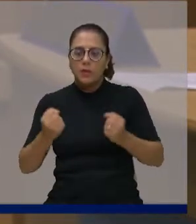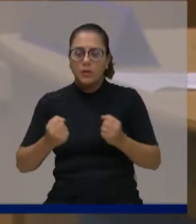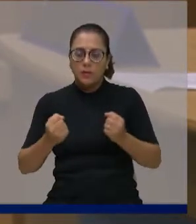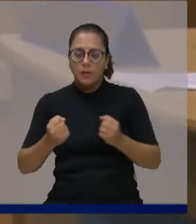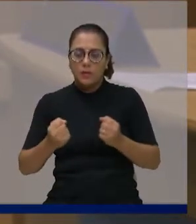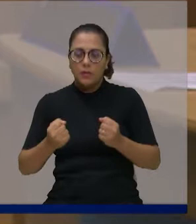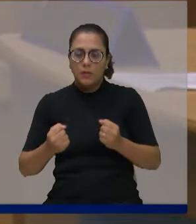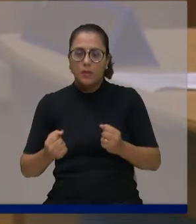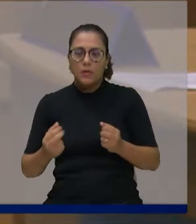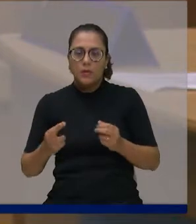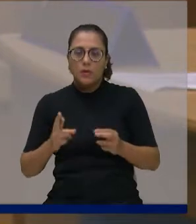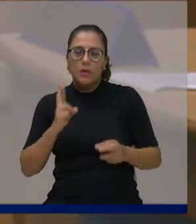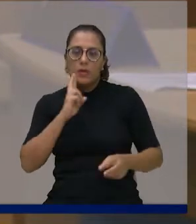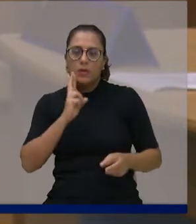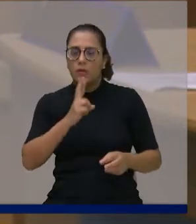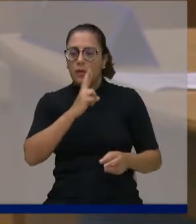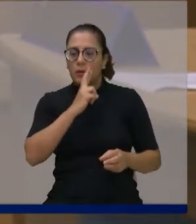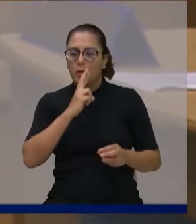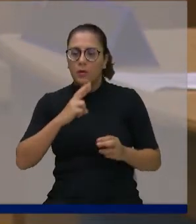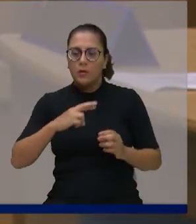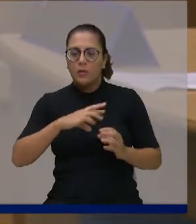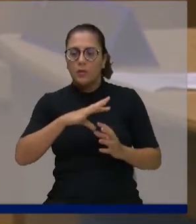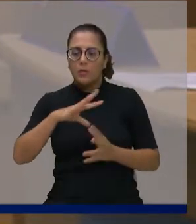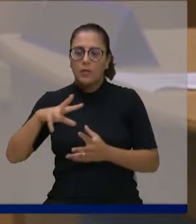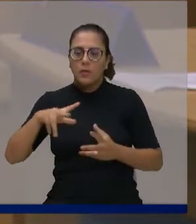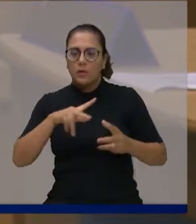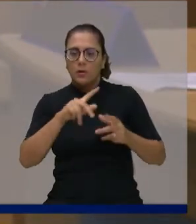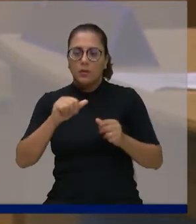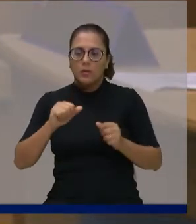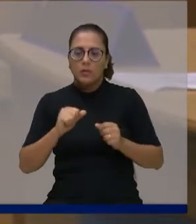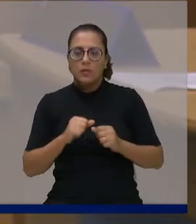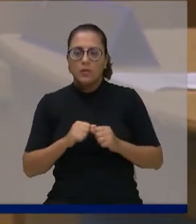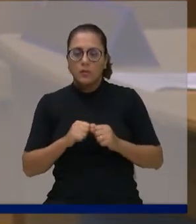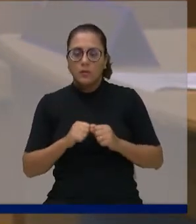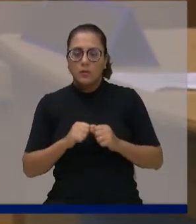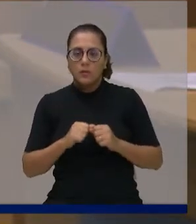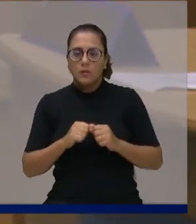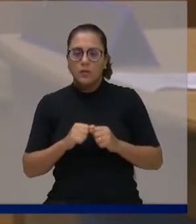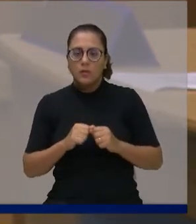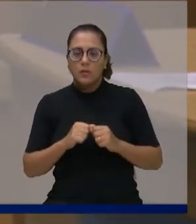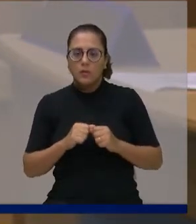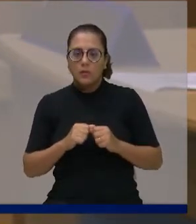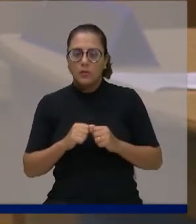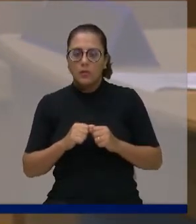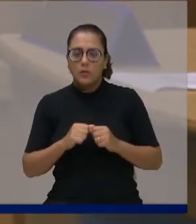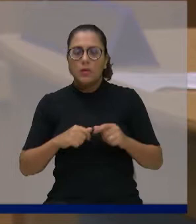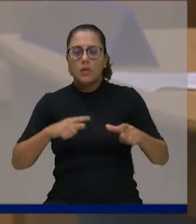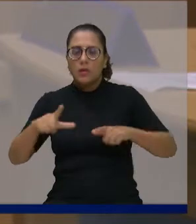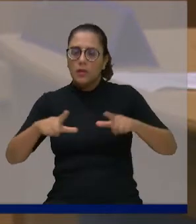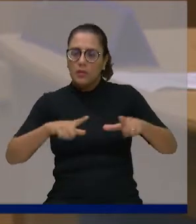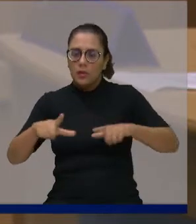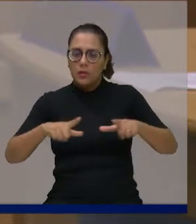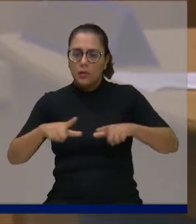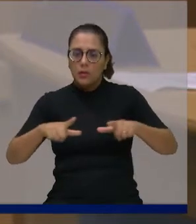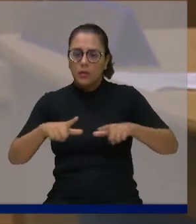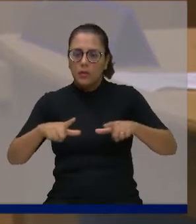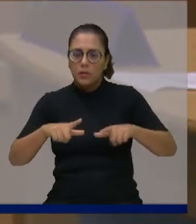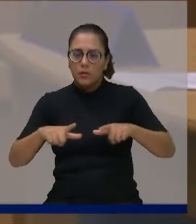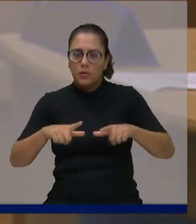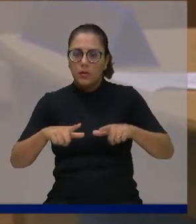Ajudava nos projetos sociais nas favelas, sempre de maneira anônima, independente da religião.